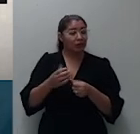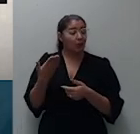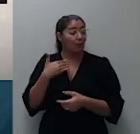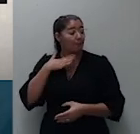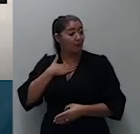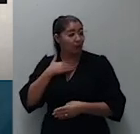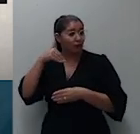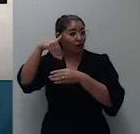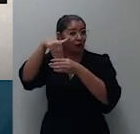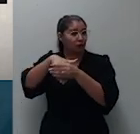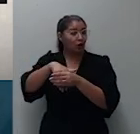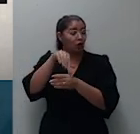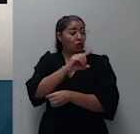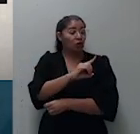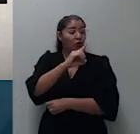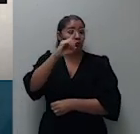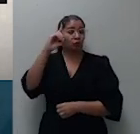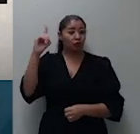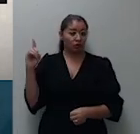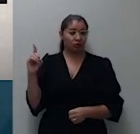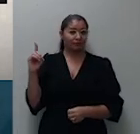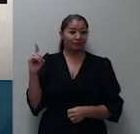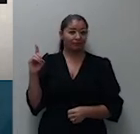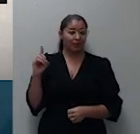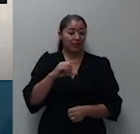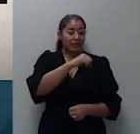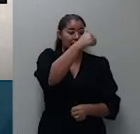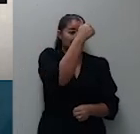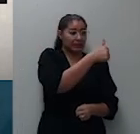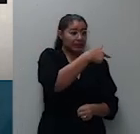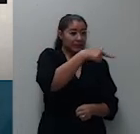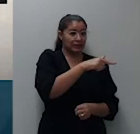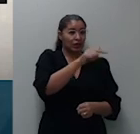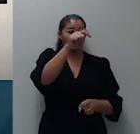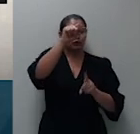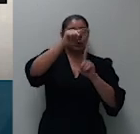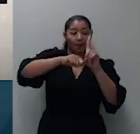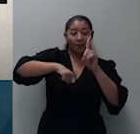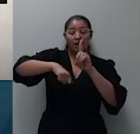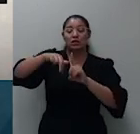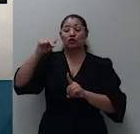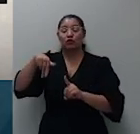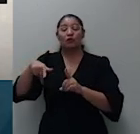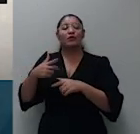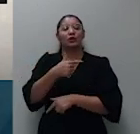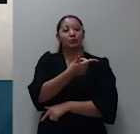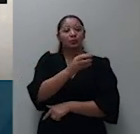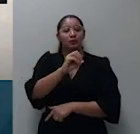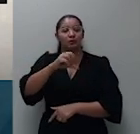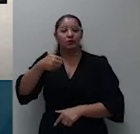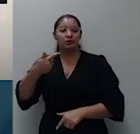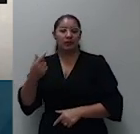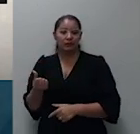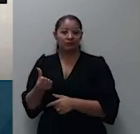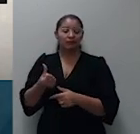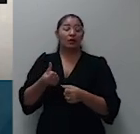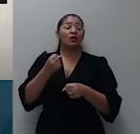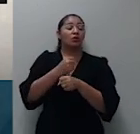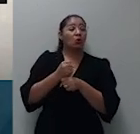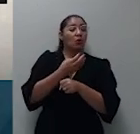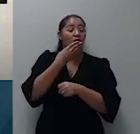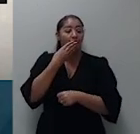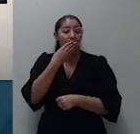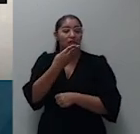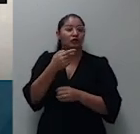dia 17 de novembro de 2016 quando foi pedido vista dos autos pelo